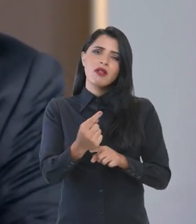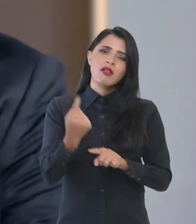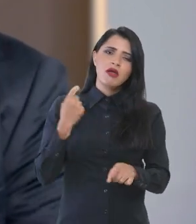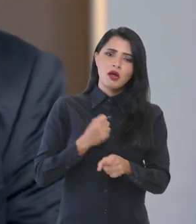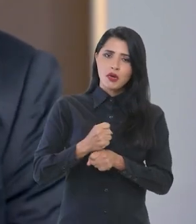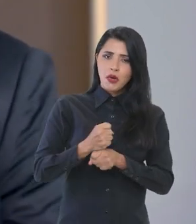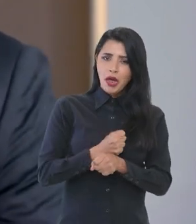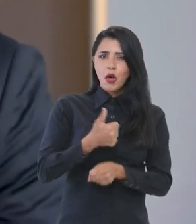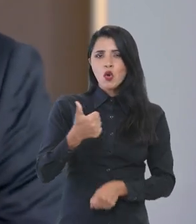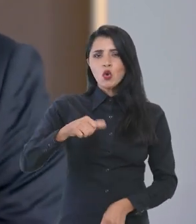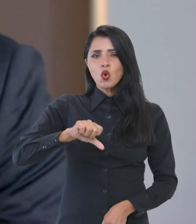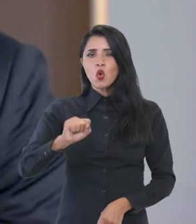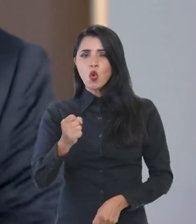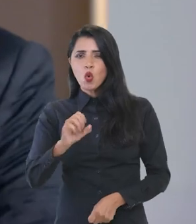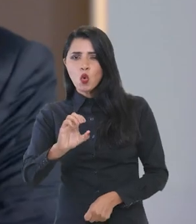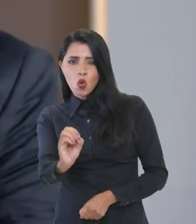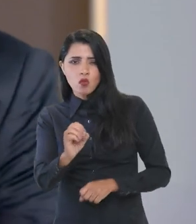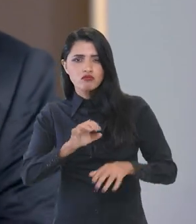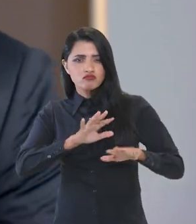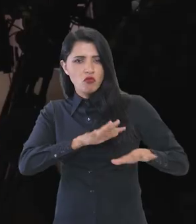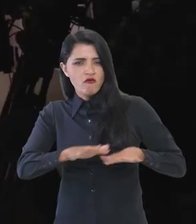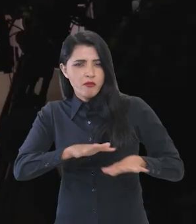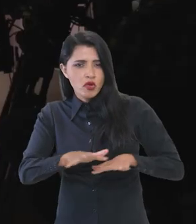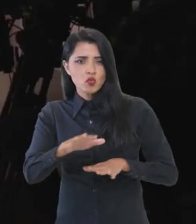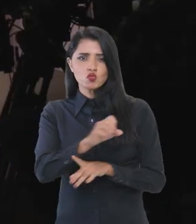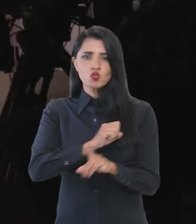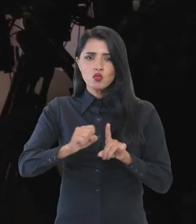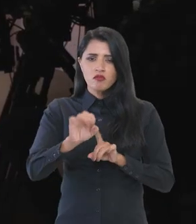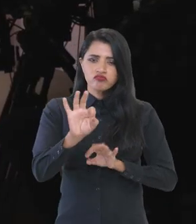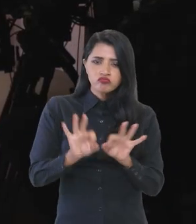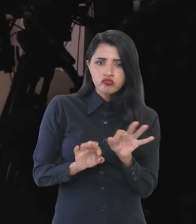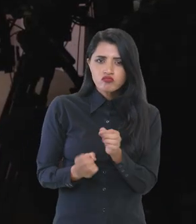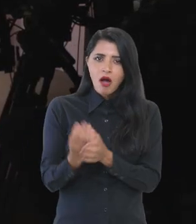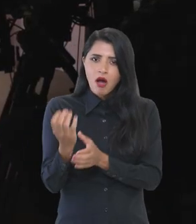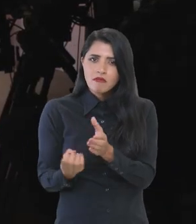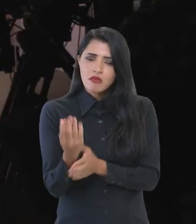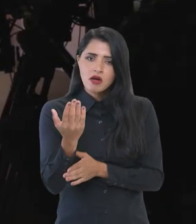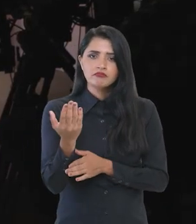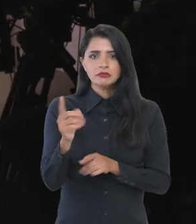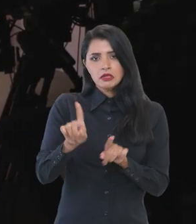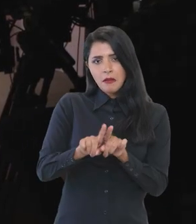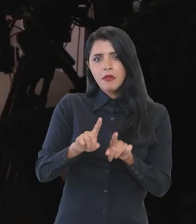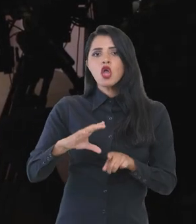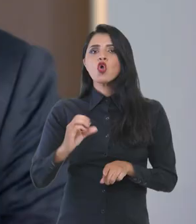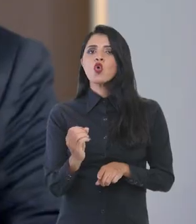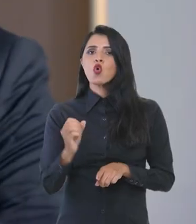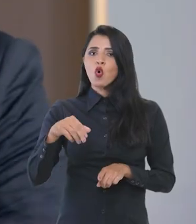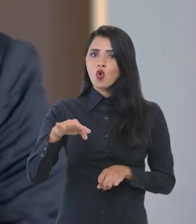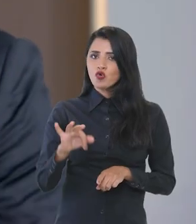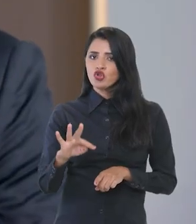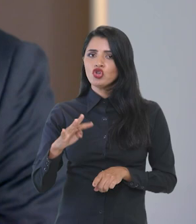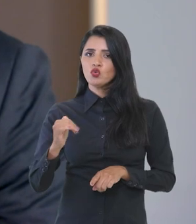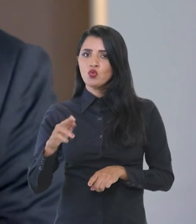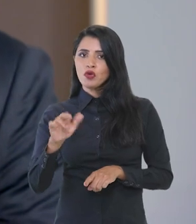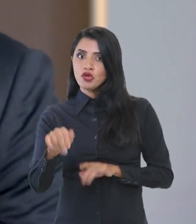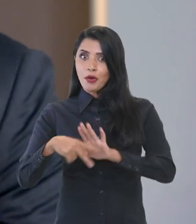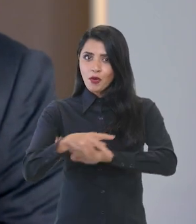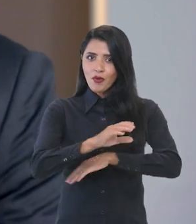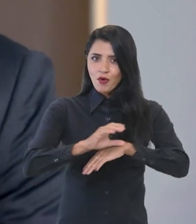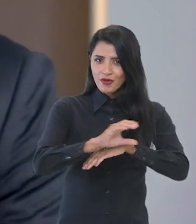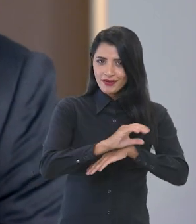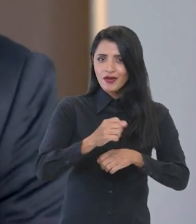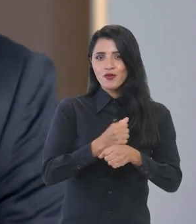ali na década de 80, os movimentos sociais se organizando, a formação da Constituinte, depois a própria